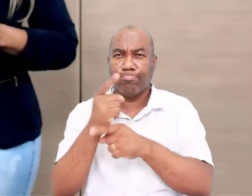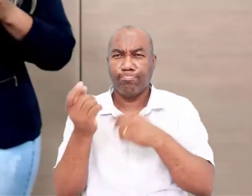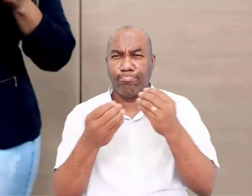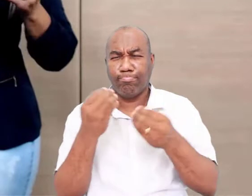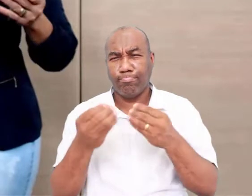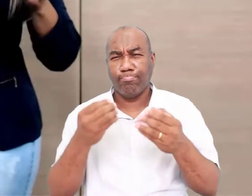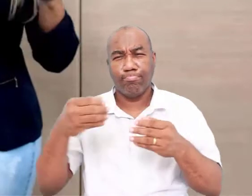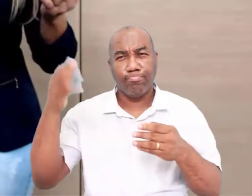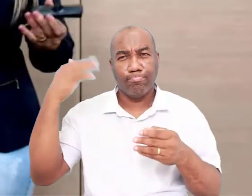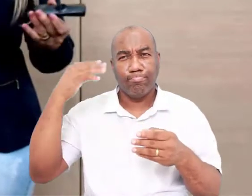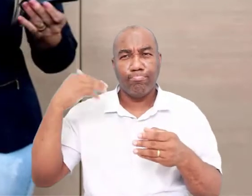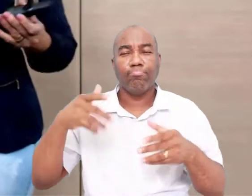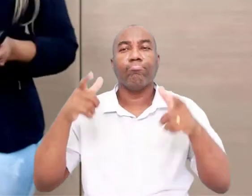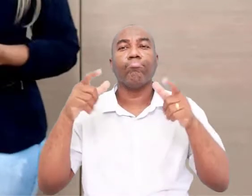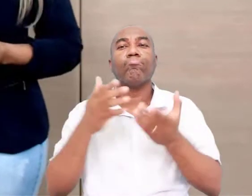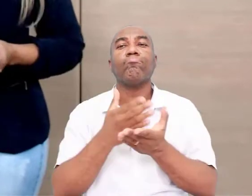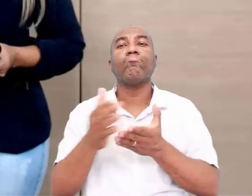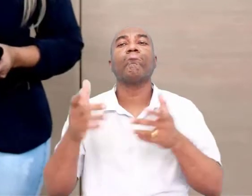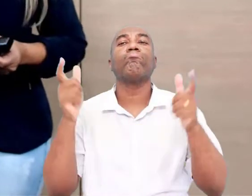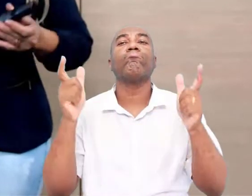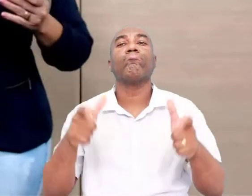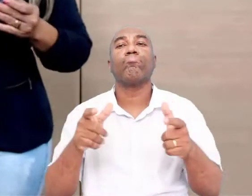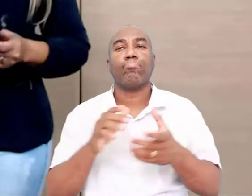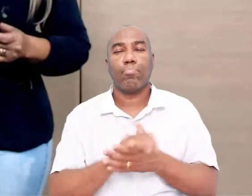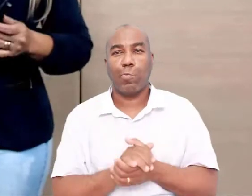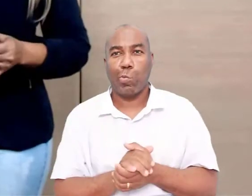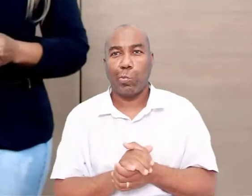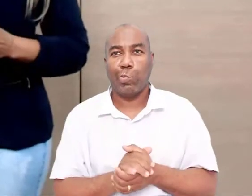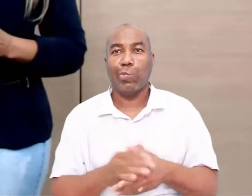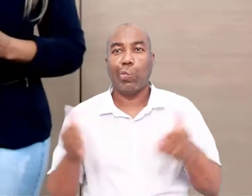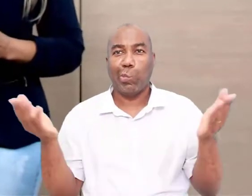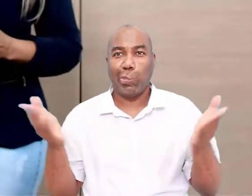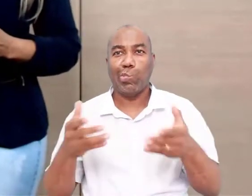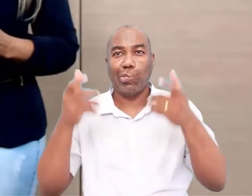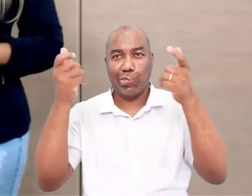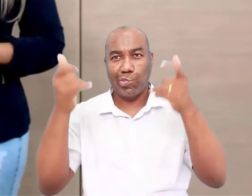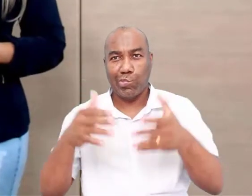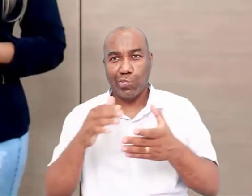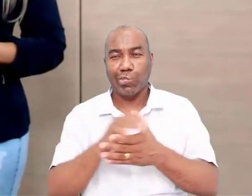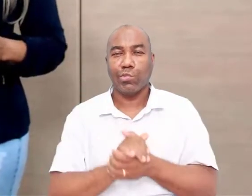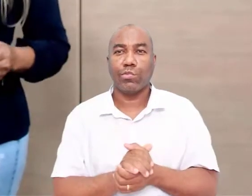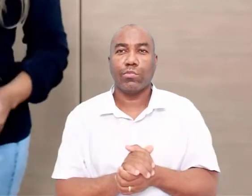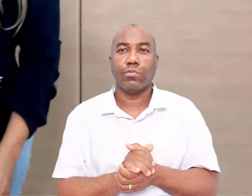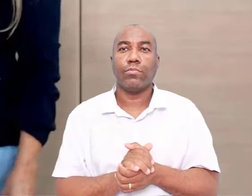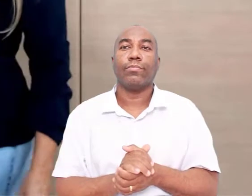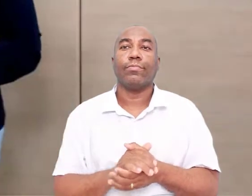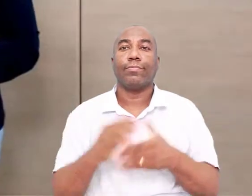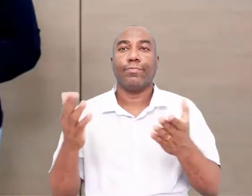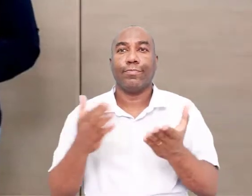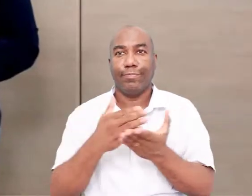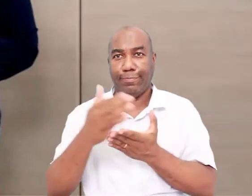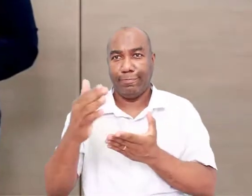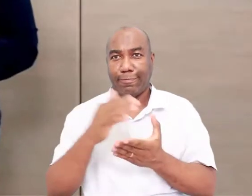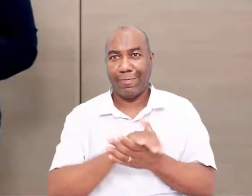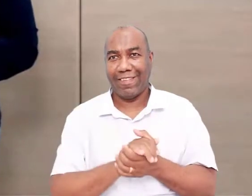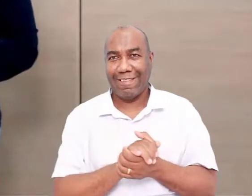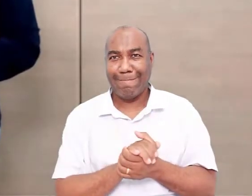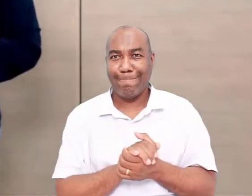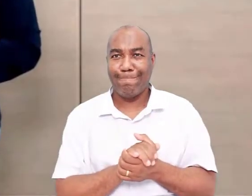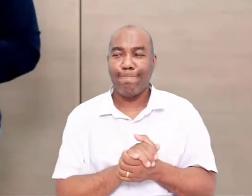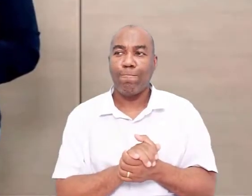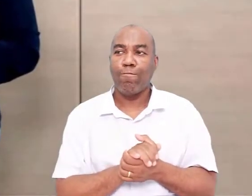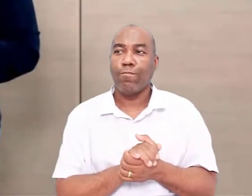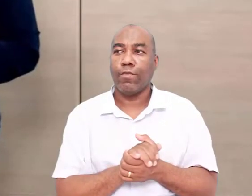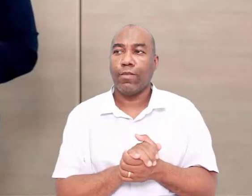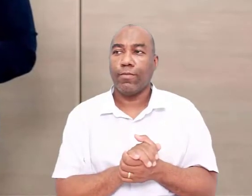antigas da história do mundo. Ok? Então hoje é isso que nós vamos trabalhar. Então vamos começar. Olha aí.